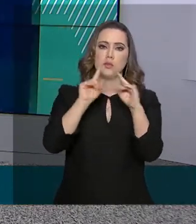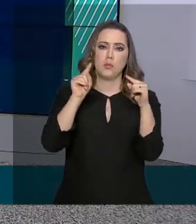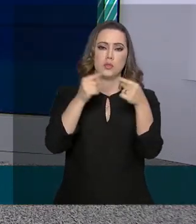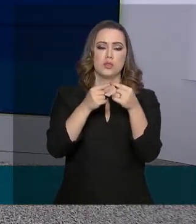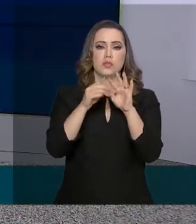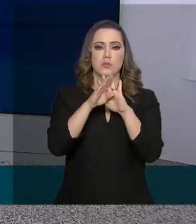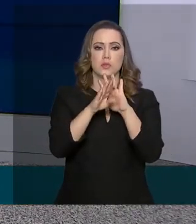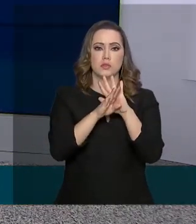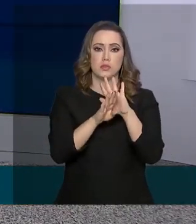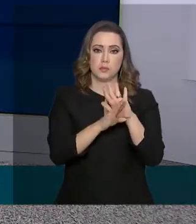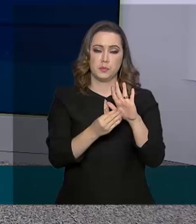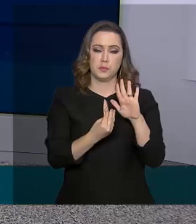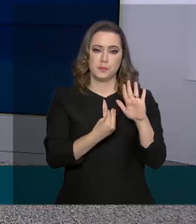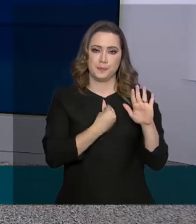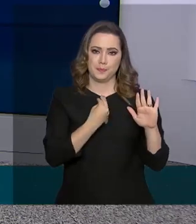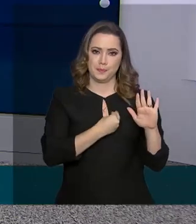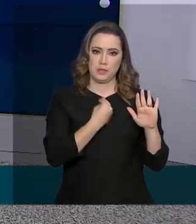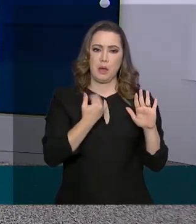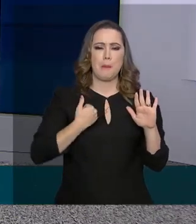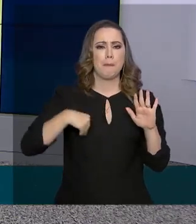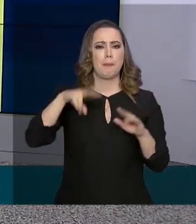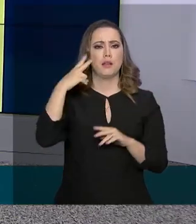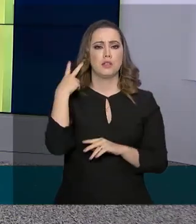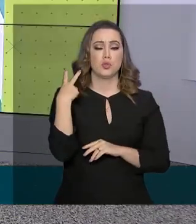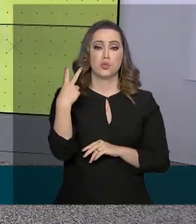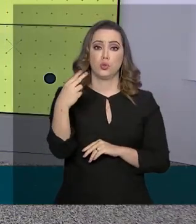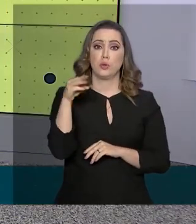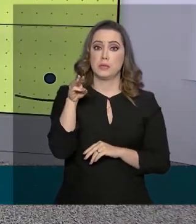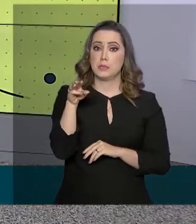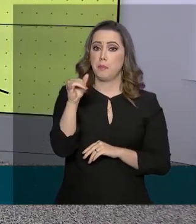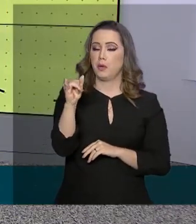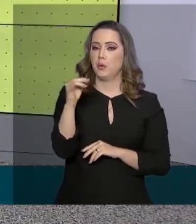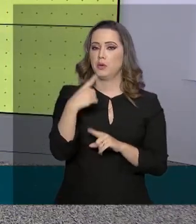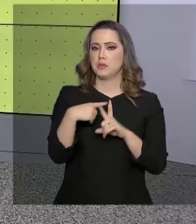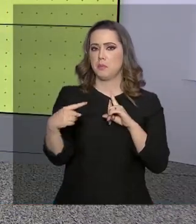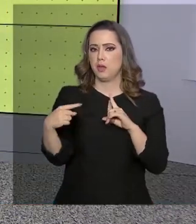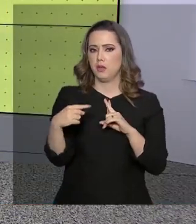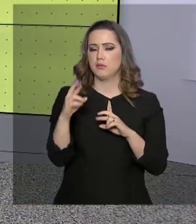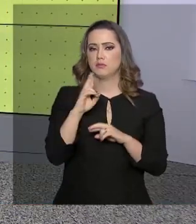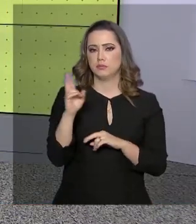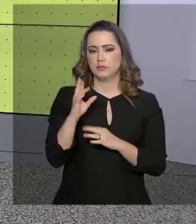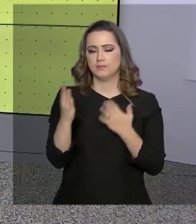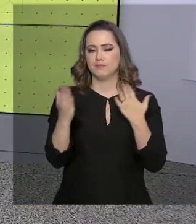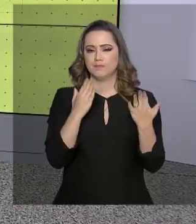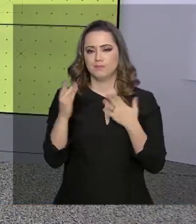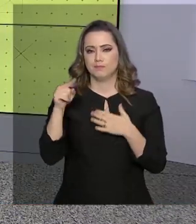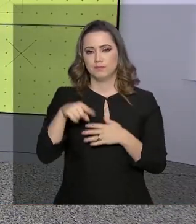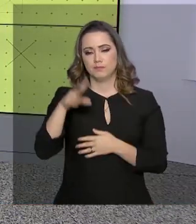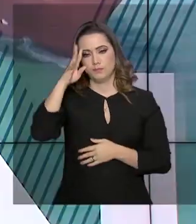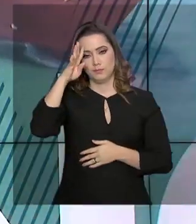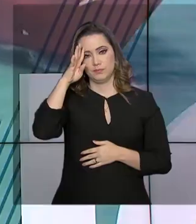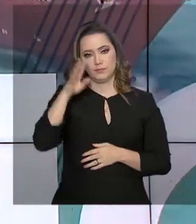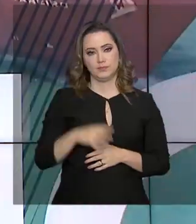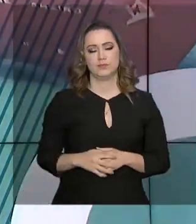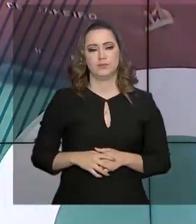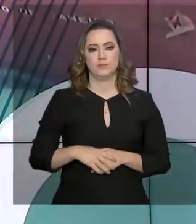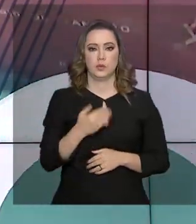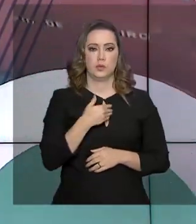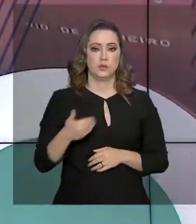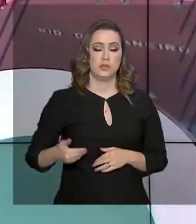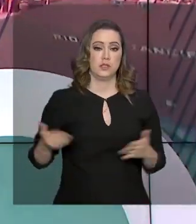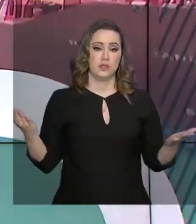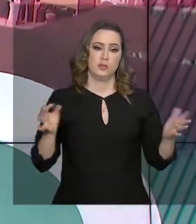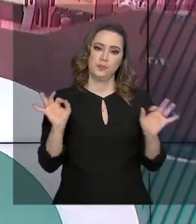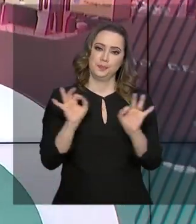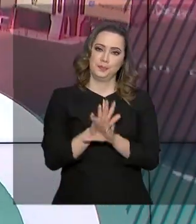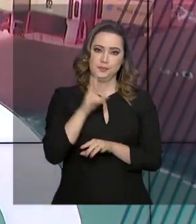programa Minha Casa Minha Vida, recebeu mais de 2 bilhões e meio de reais, segundo o balanço divulgado nesta quarta-feira. O governo agora